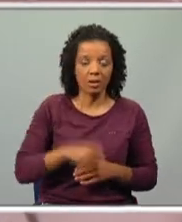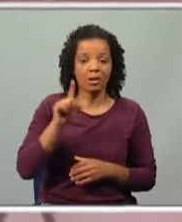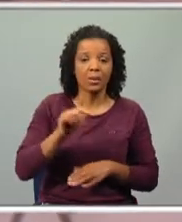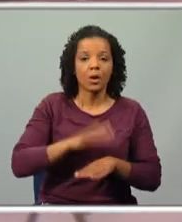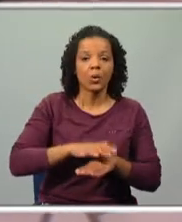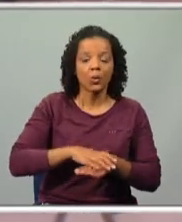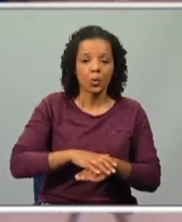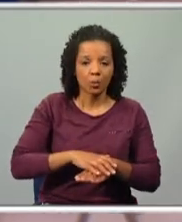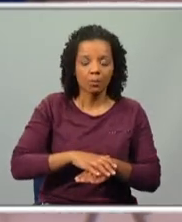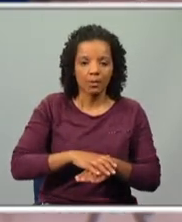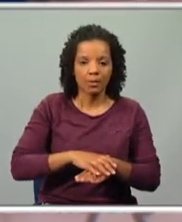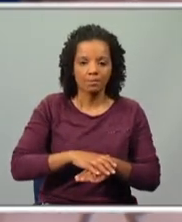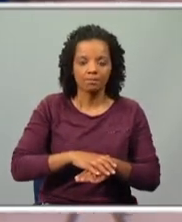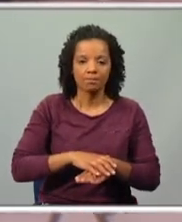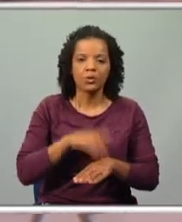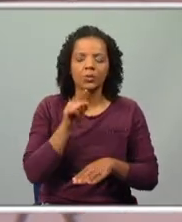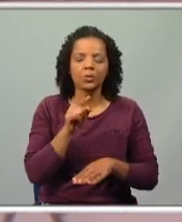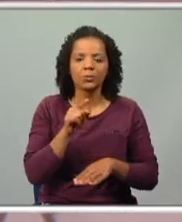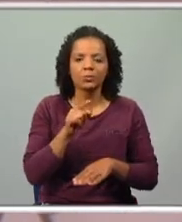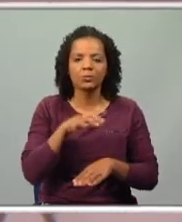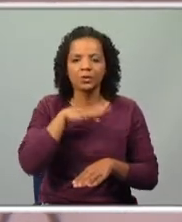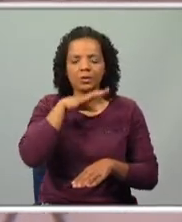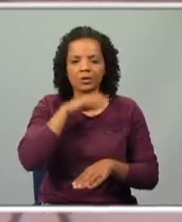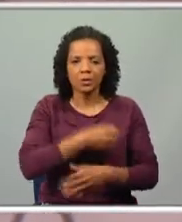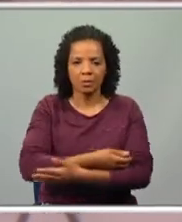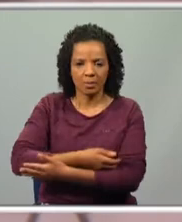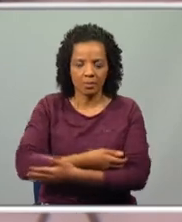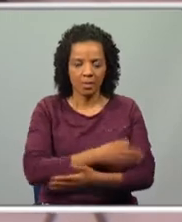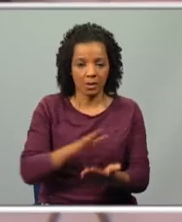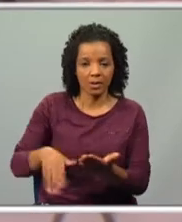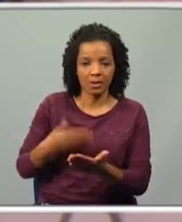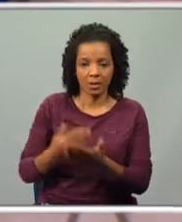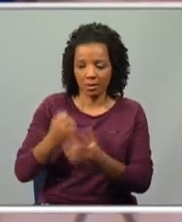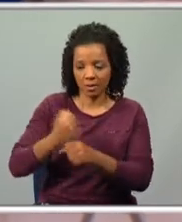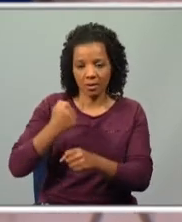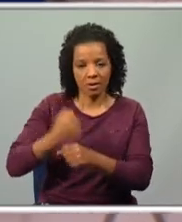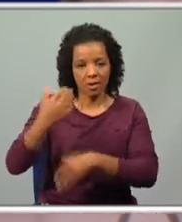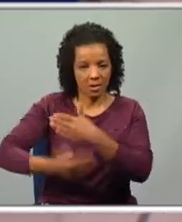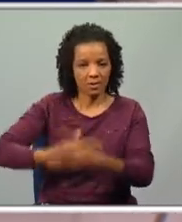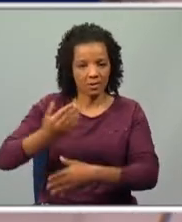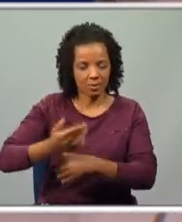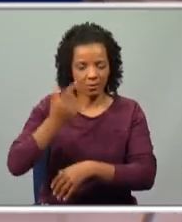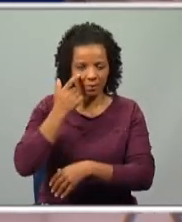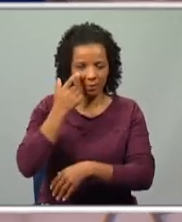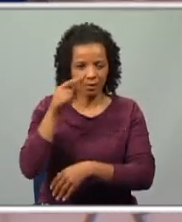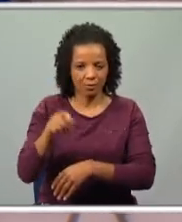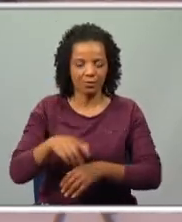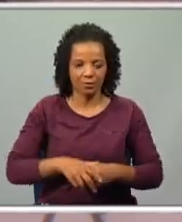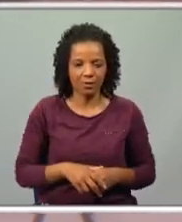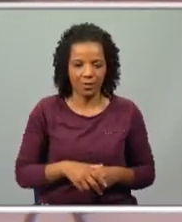facto de ele ter um descendente ainda bebé que vai desencadear toda a ação, como tu vais perceber,